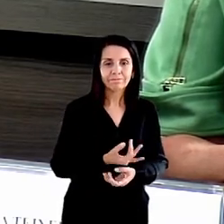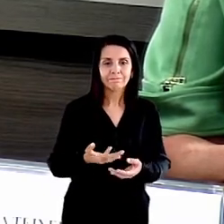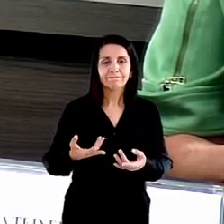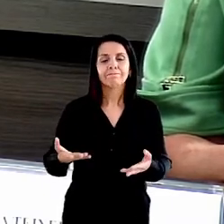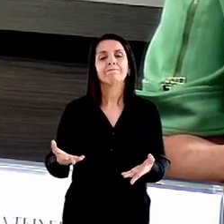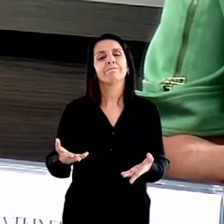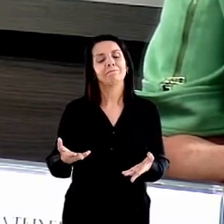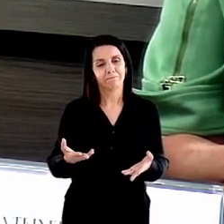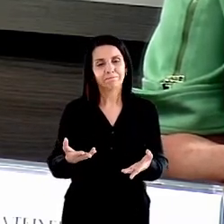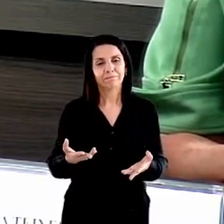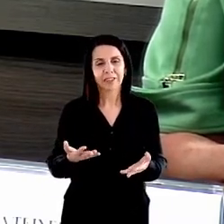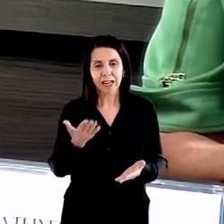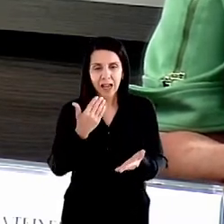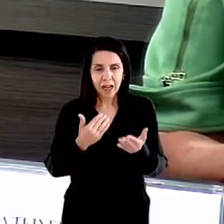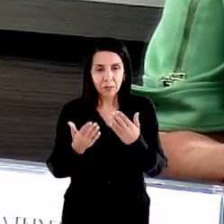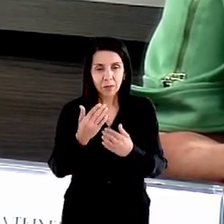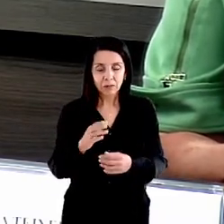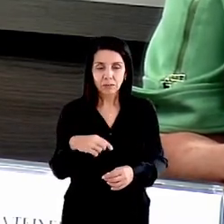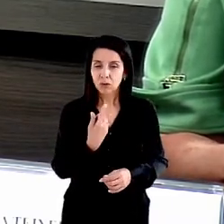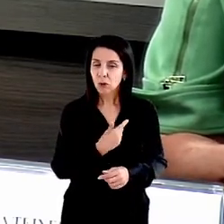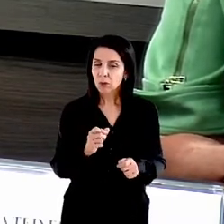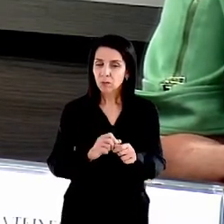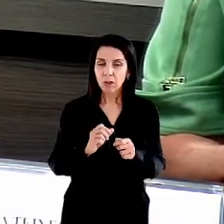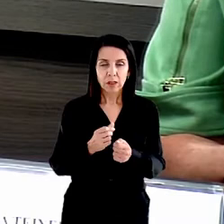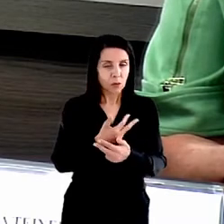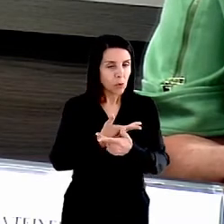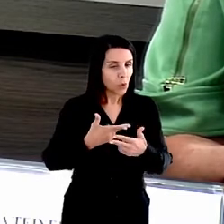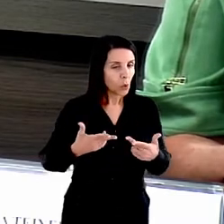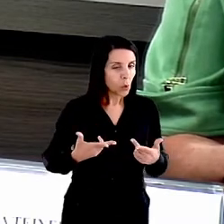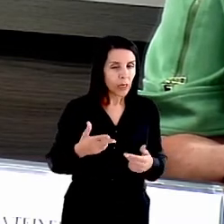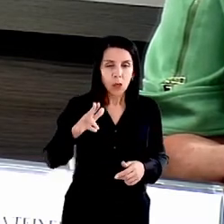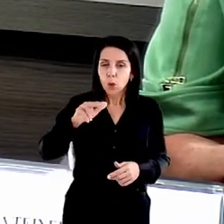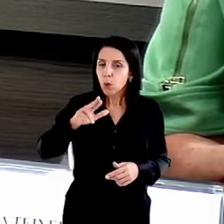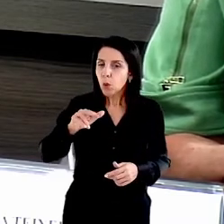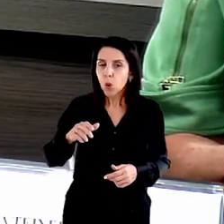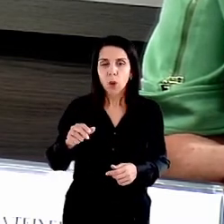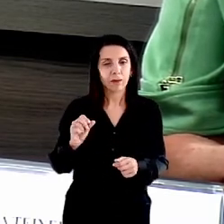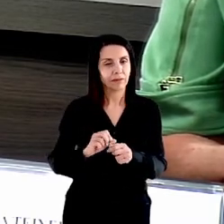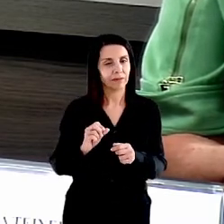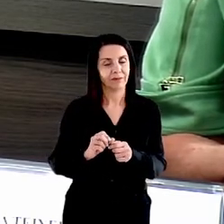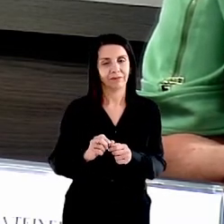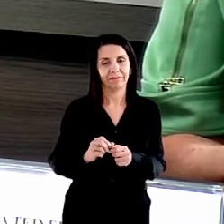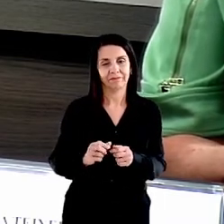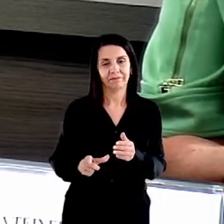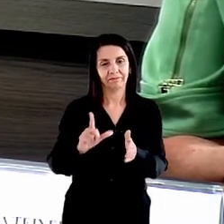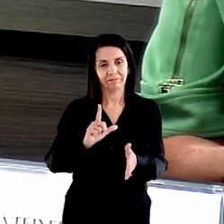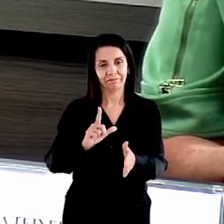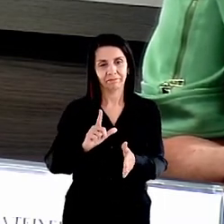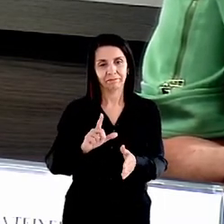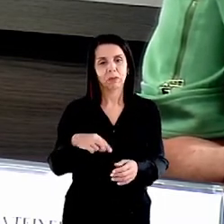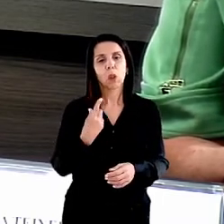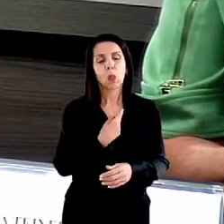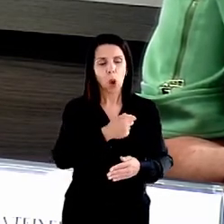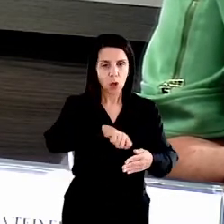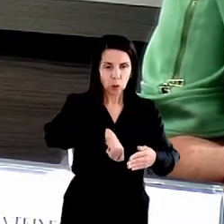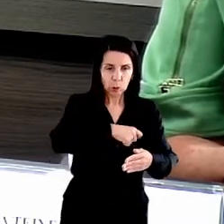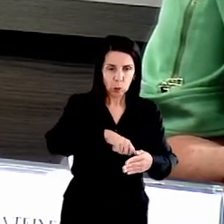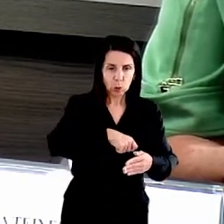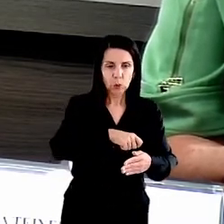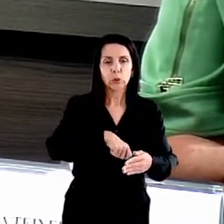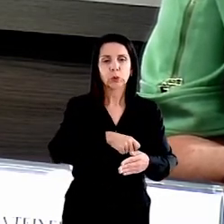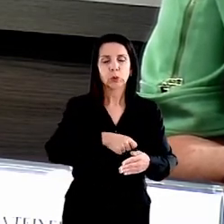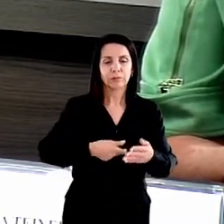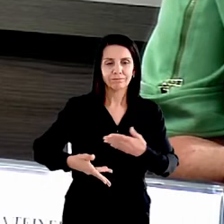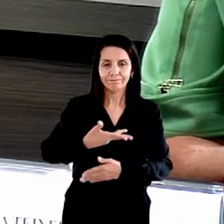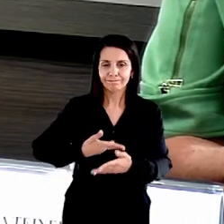A gente fez coisas que a gente nunca fez na história, como criar uma cozinha solidária para distribuir mil quentinhas por